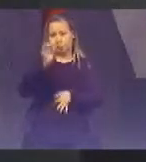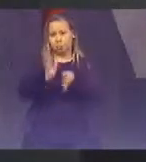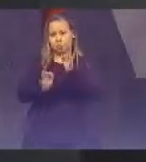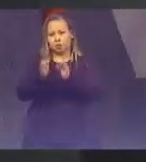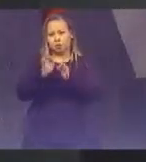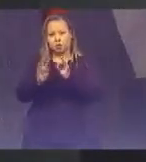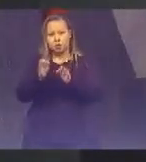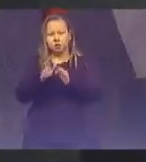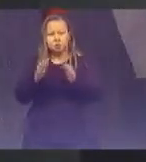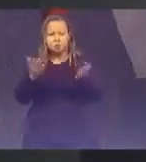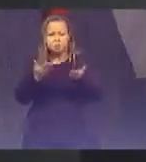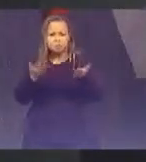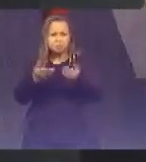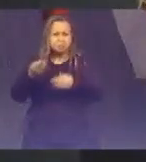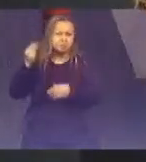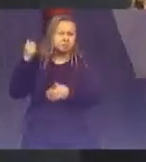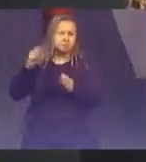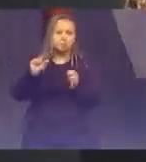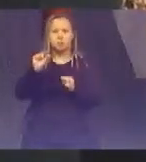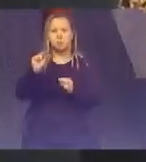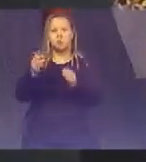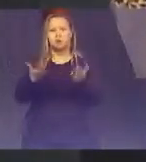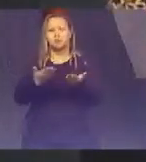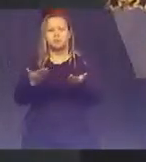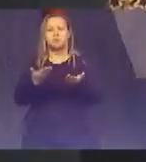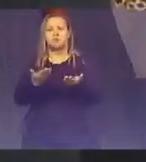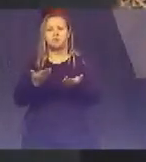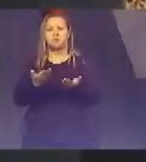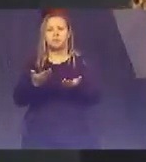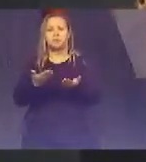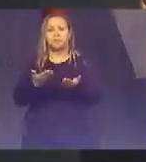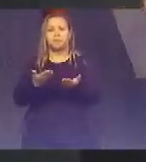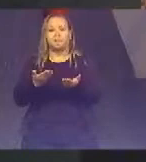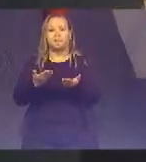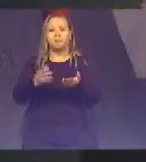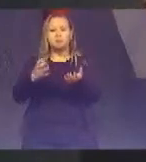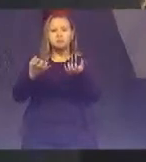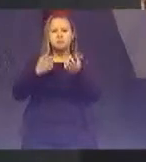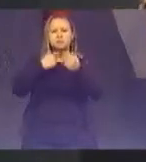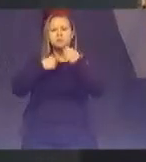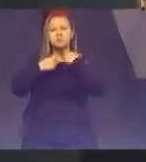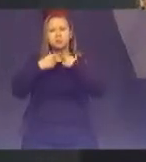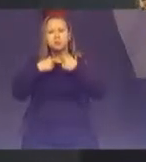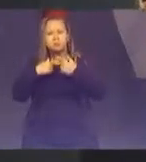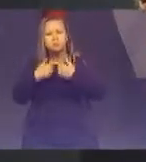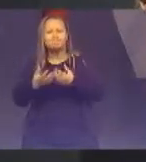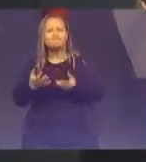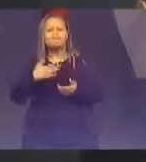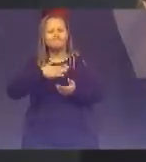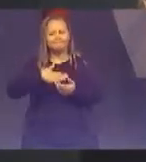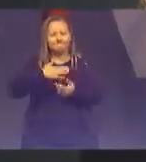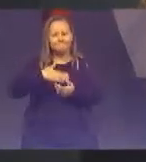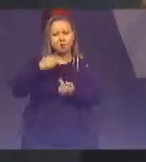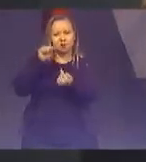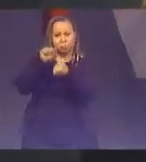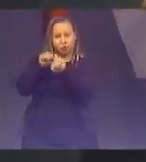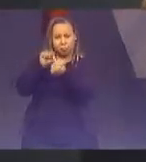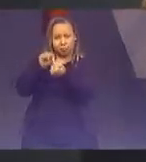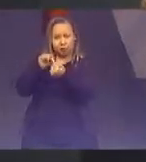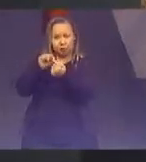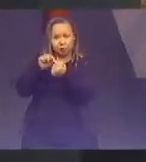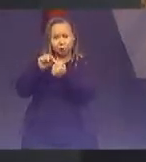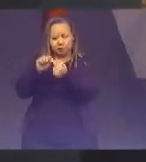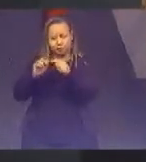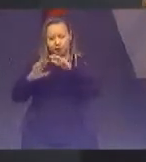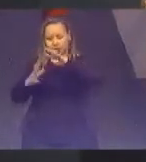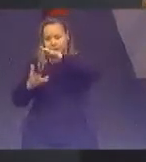fez um evento parecido com este em que abraçou os objetivos de desenvolvimento sustentável como meta